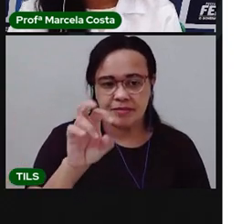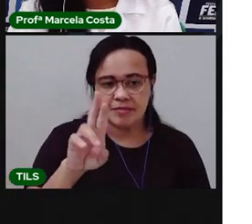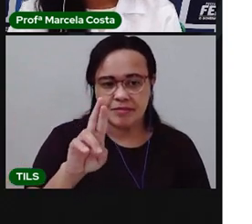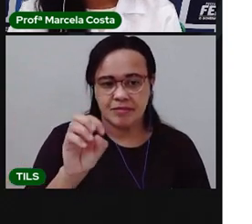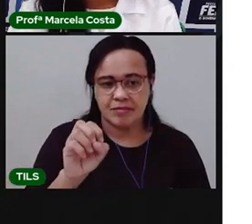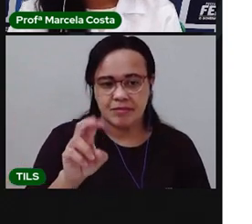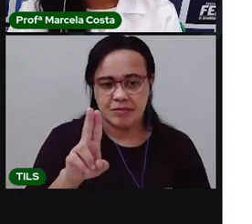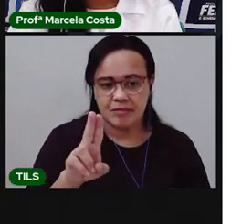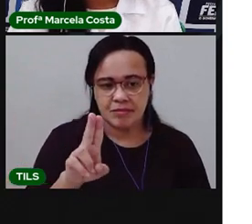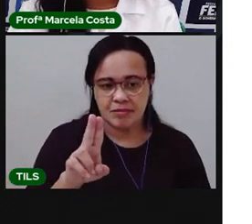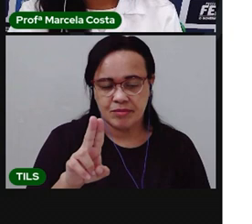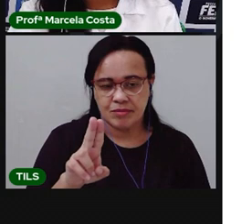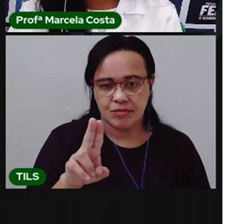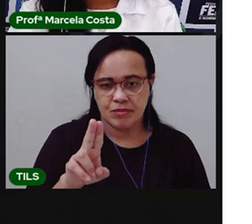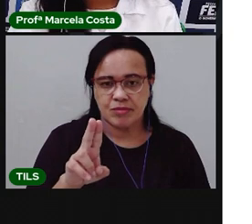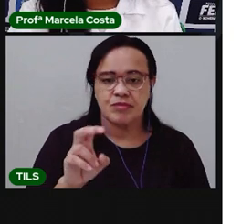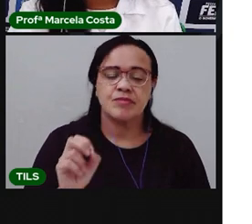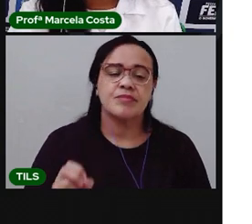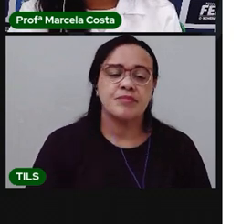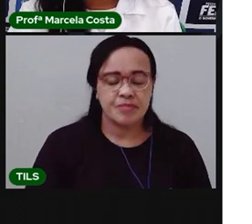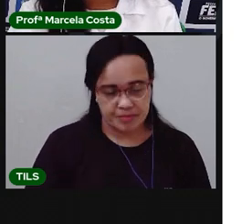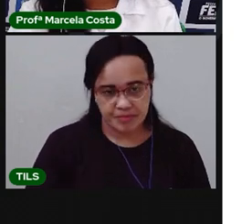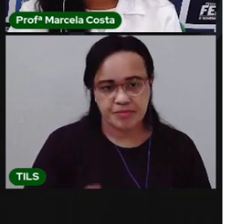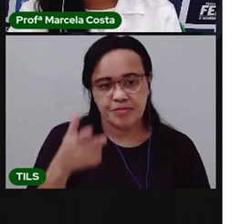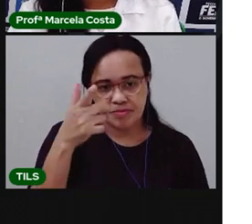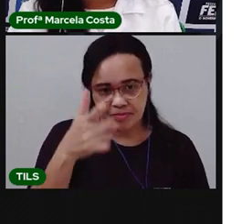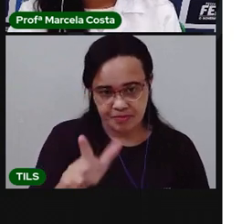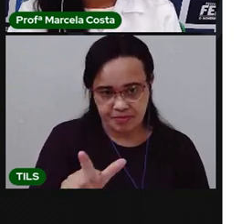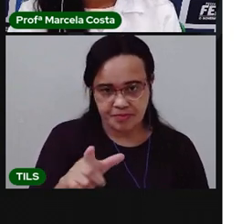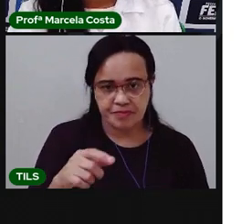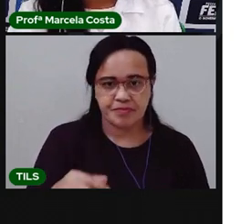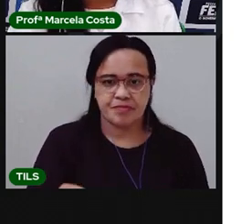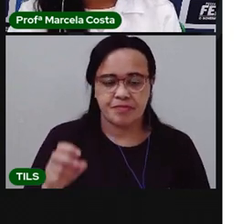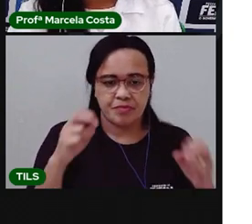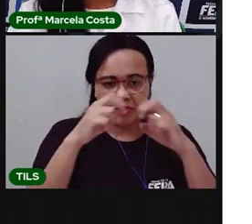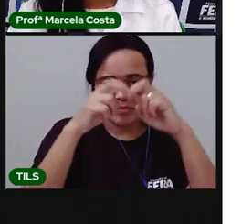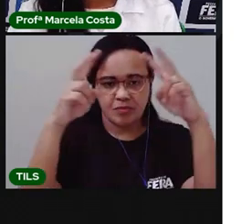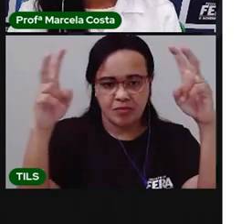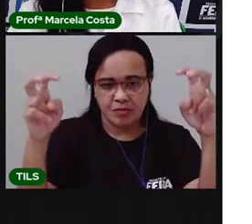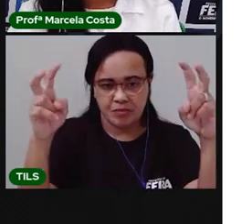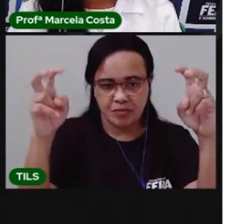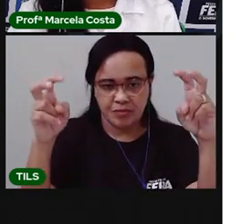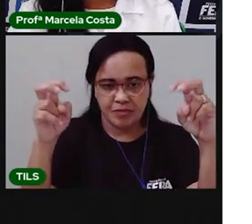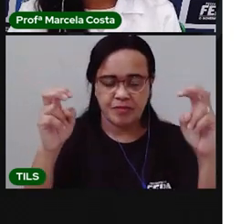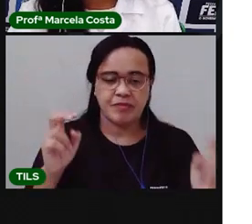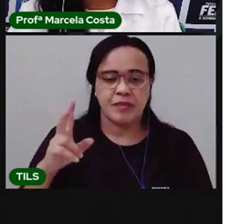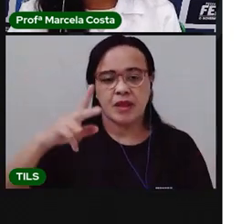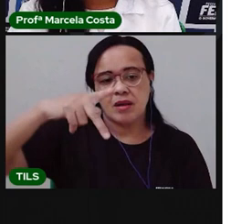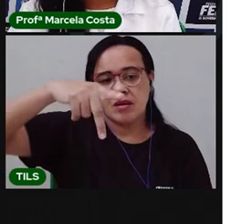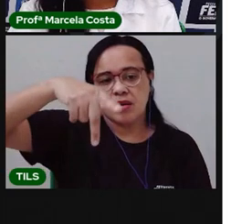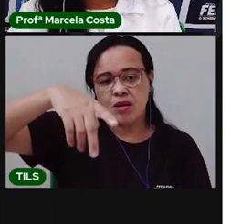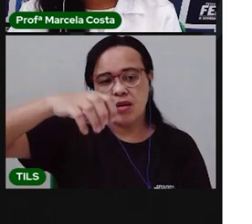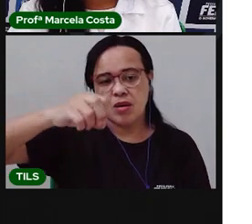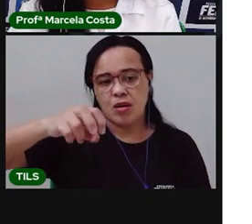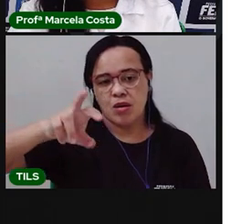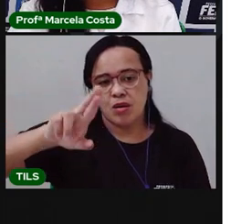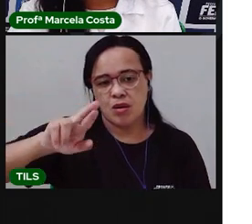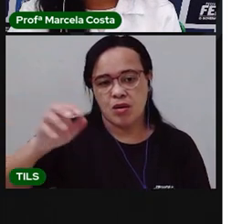A canoa virou. Por deixarem